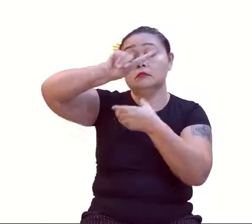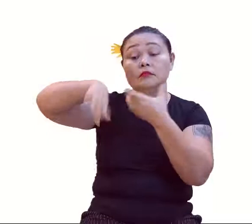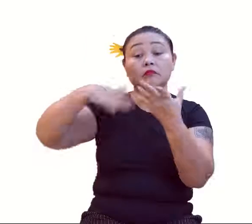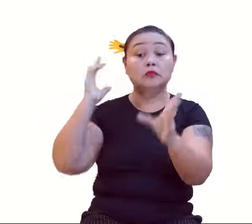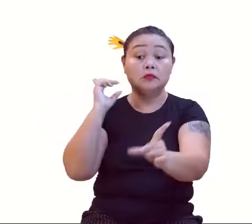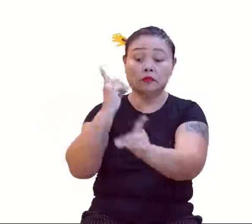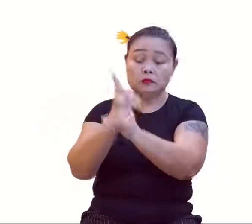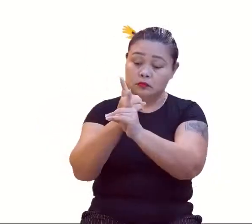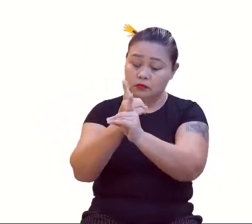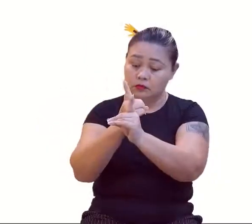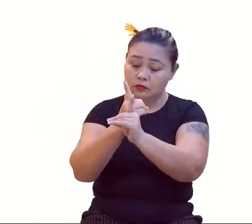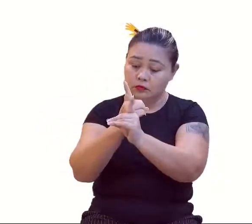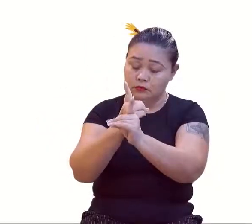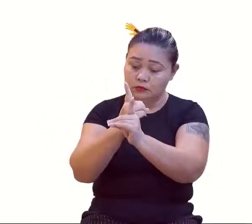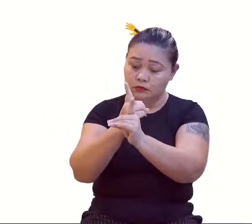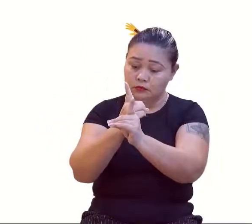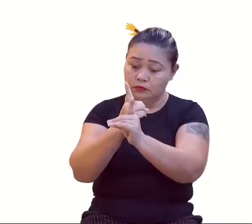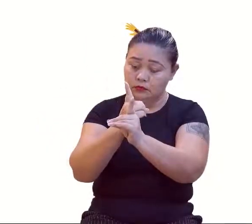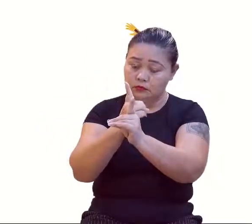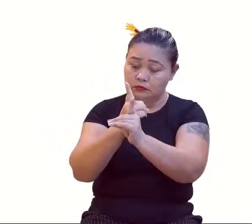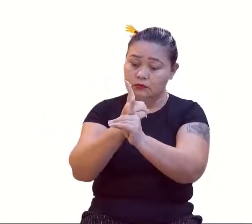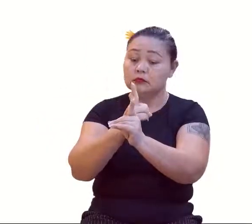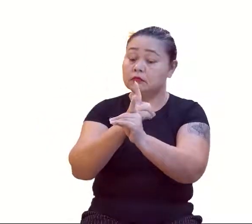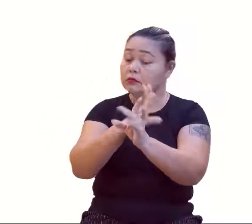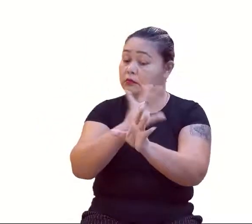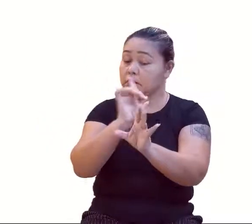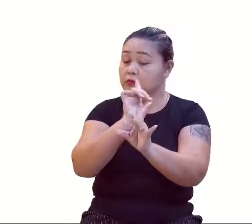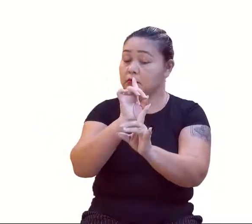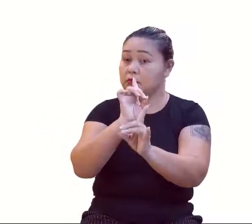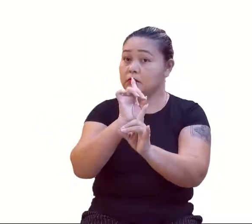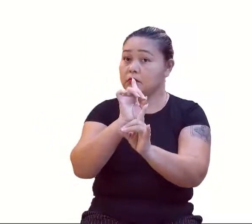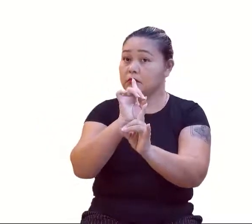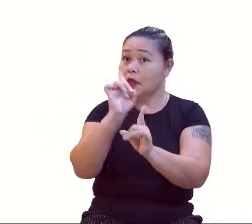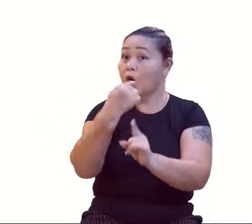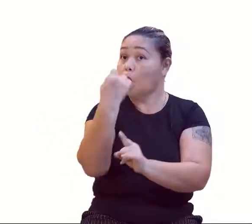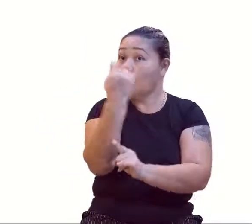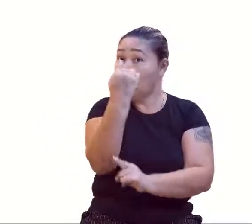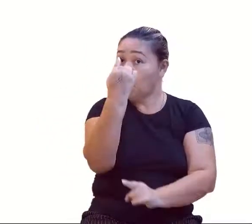Determine os... Não, é determine O, tá? Não é O, está no singular.